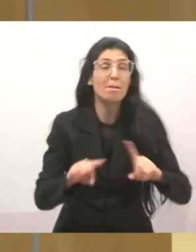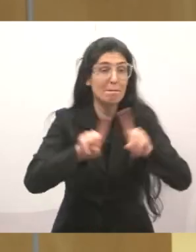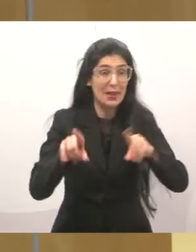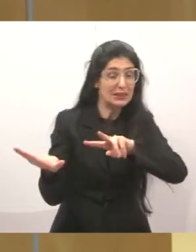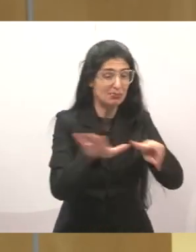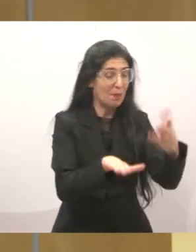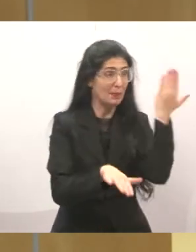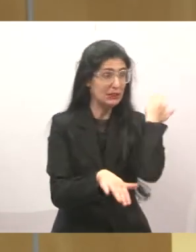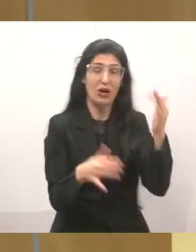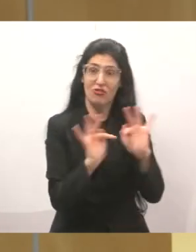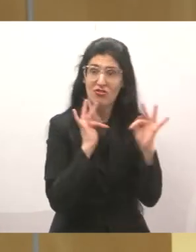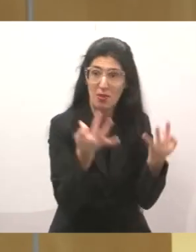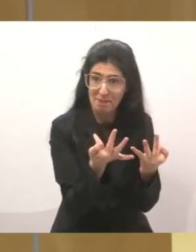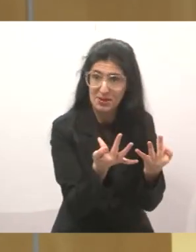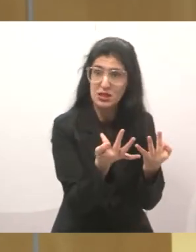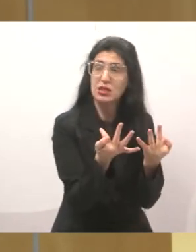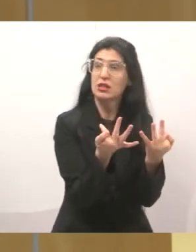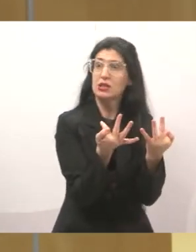procurou.